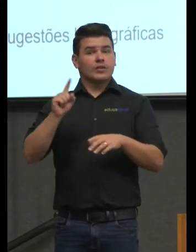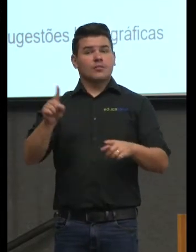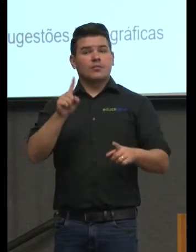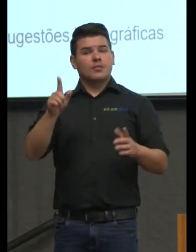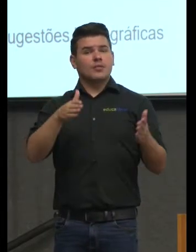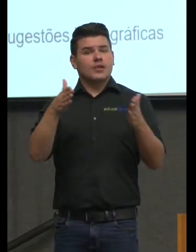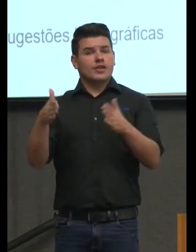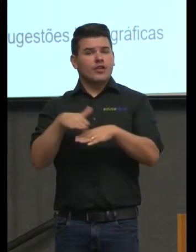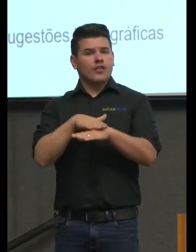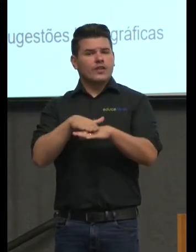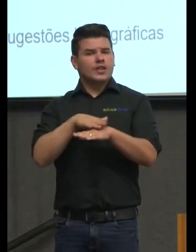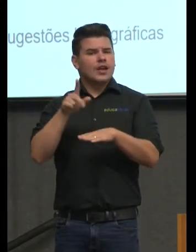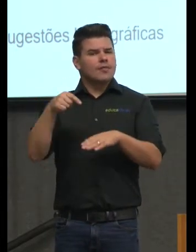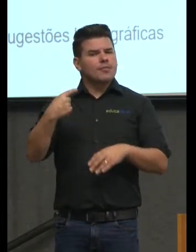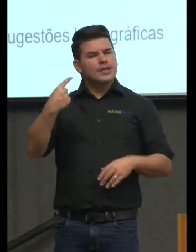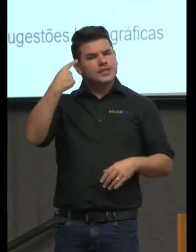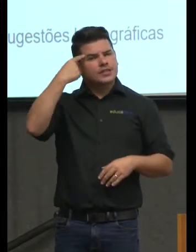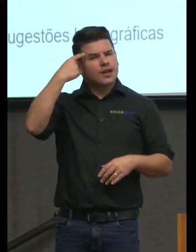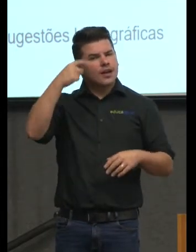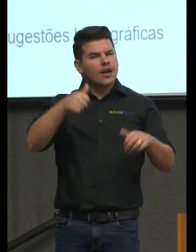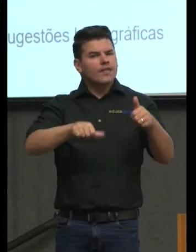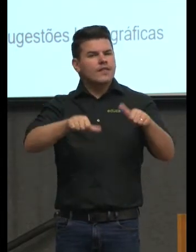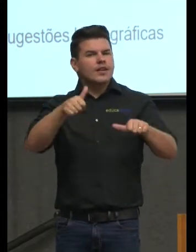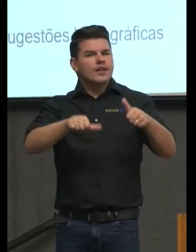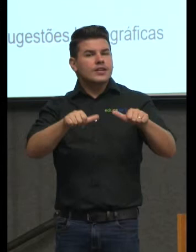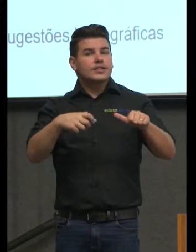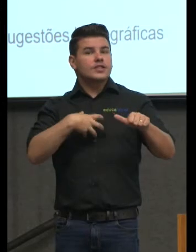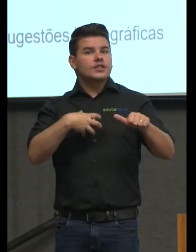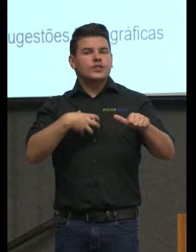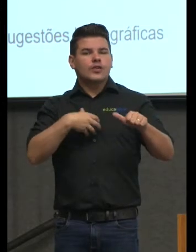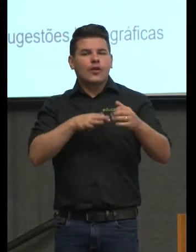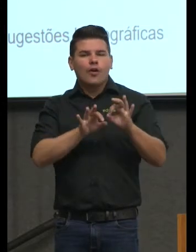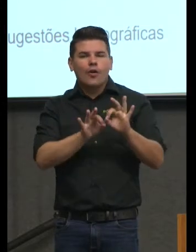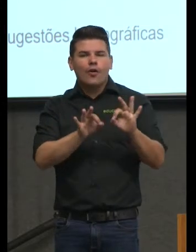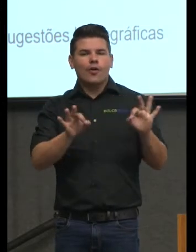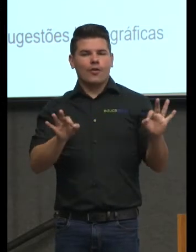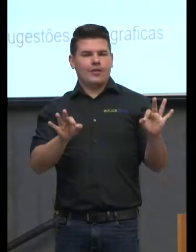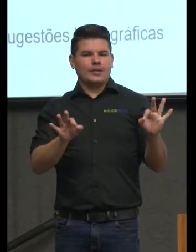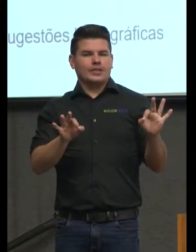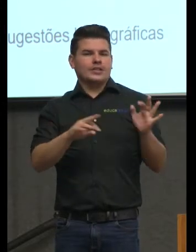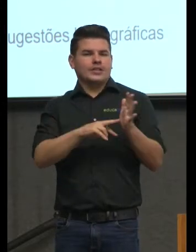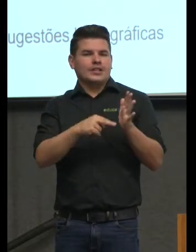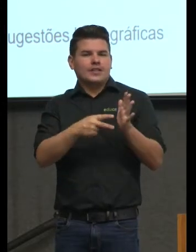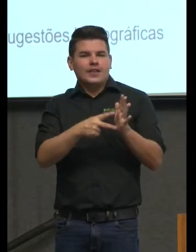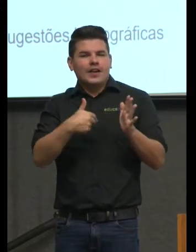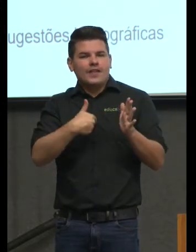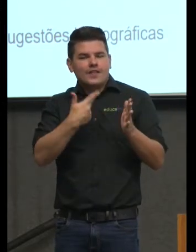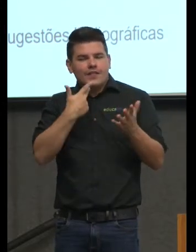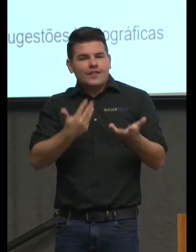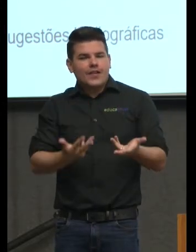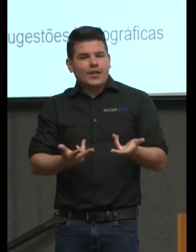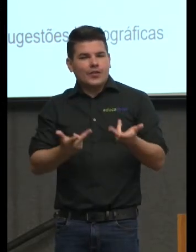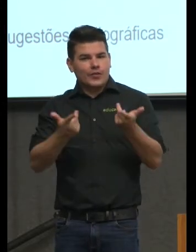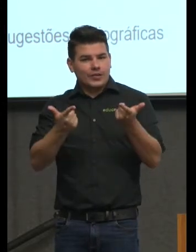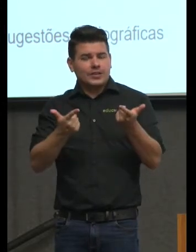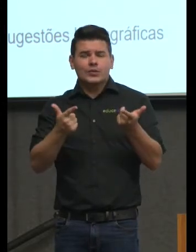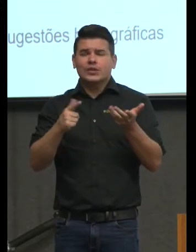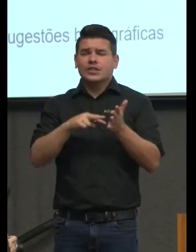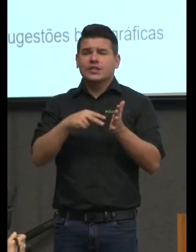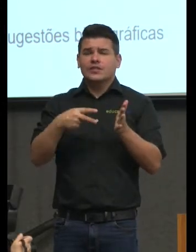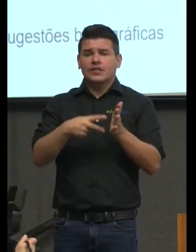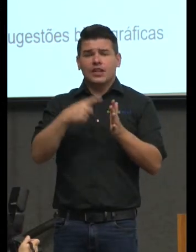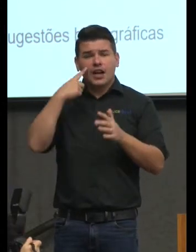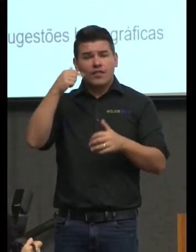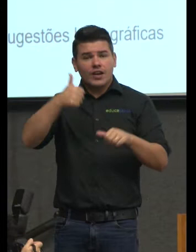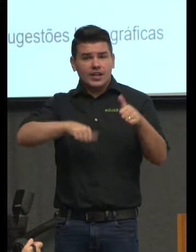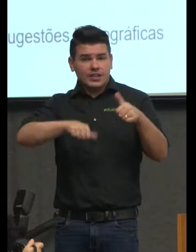pensar avaliar no seu sentido pleno mesmo que é atribuir valor o que que significa avaliar no